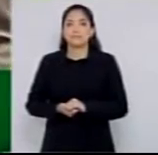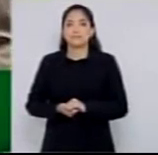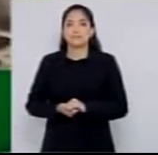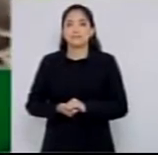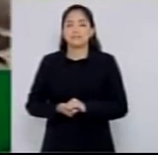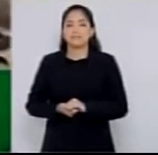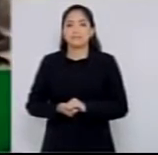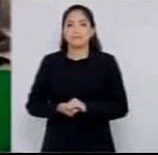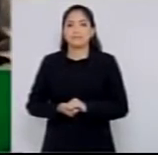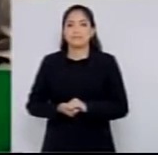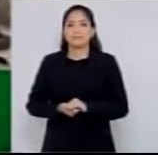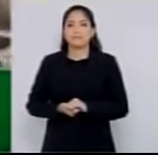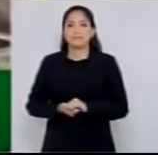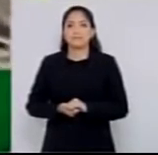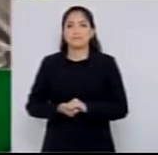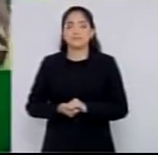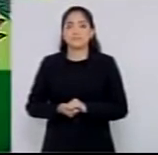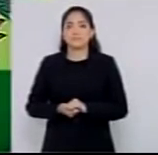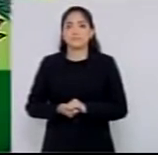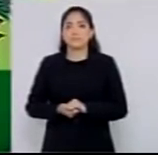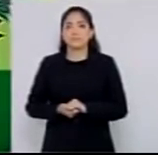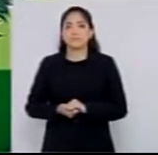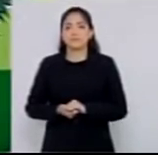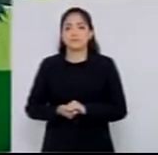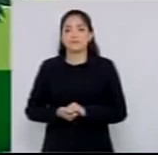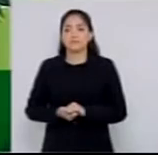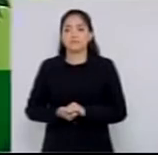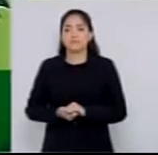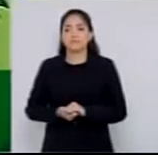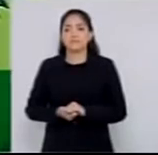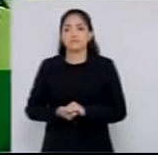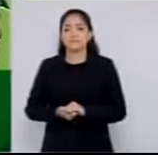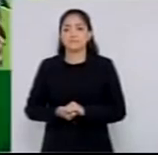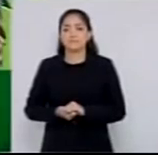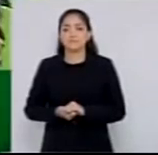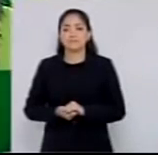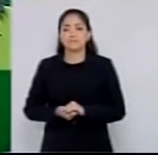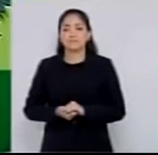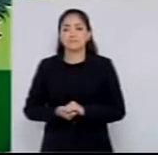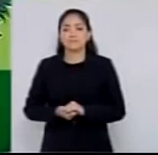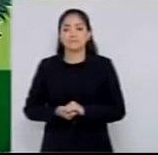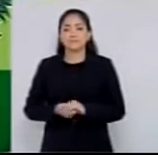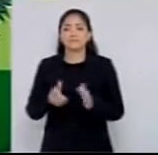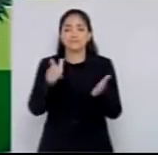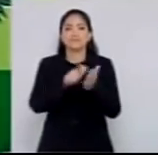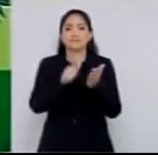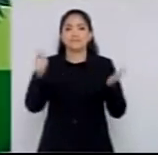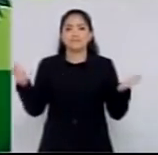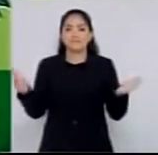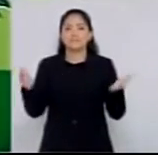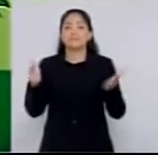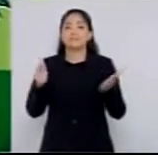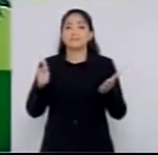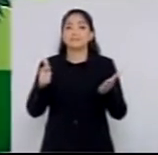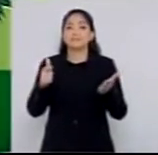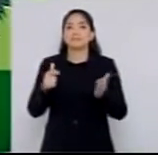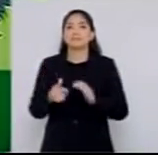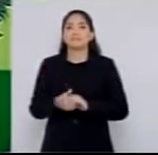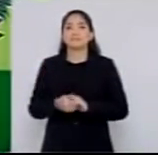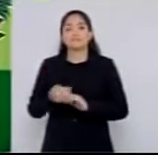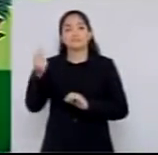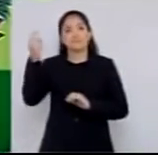lembra que quando a gente está acompanhando a matéria ao longo do tempo, a gente chama os box, que é a